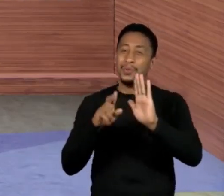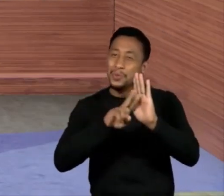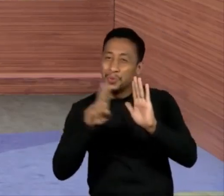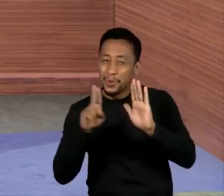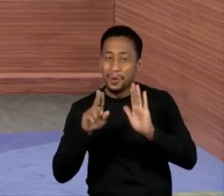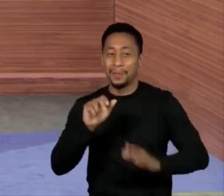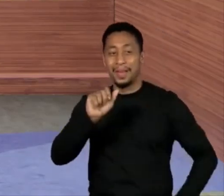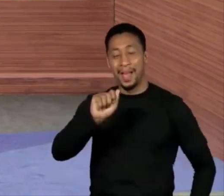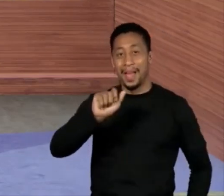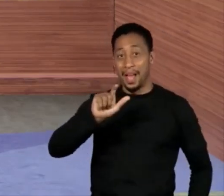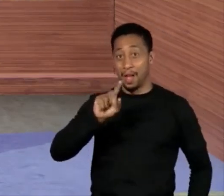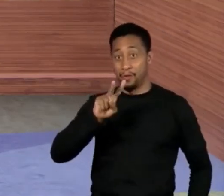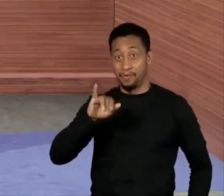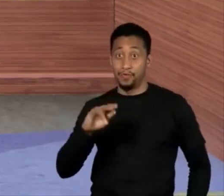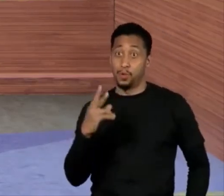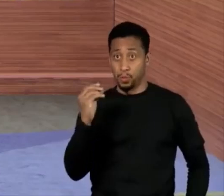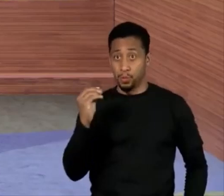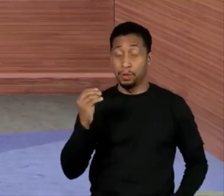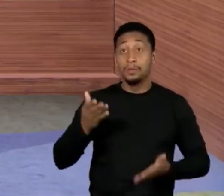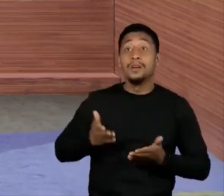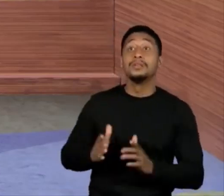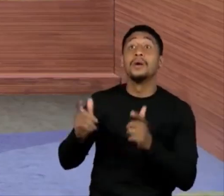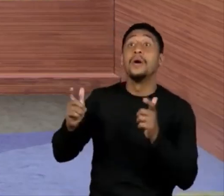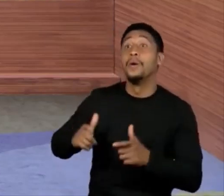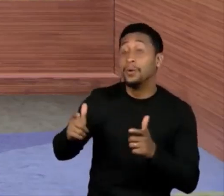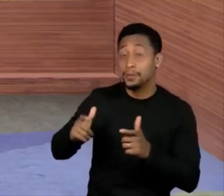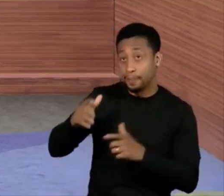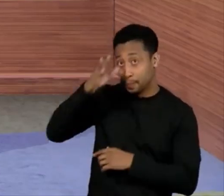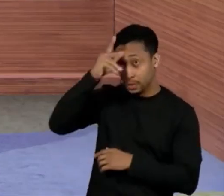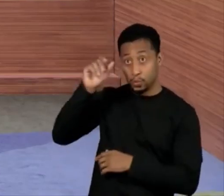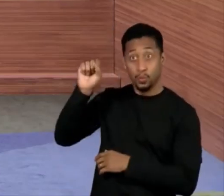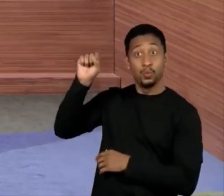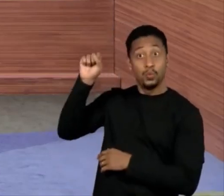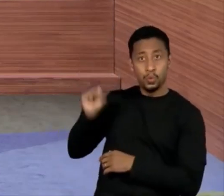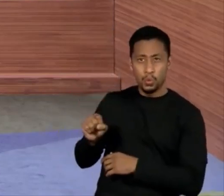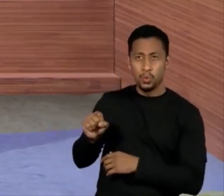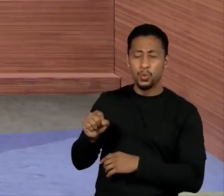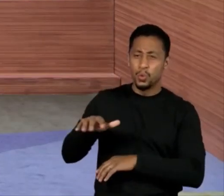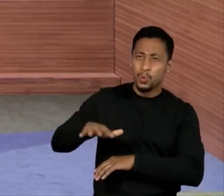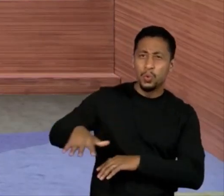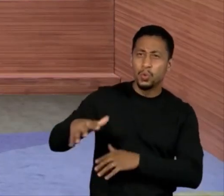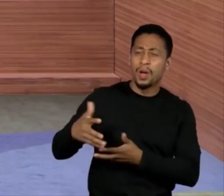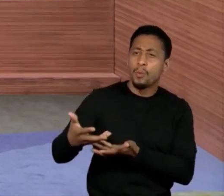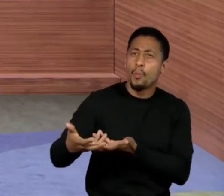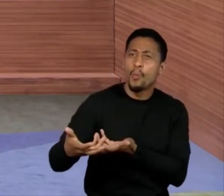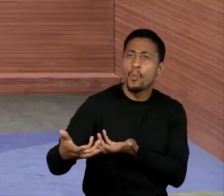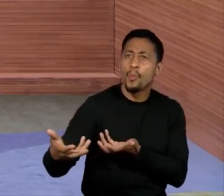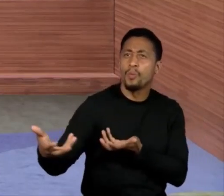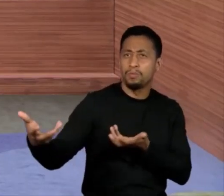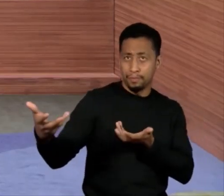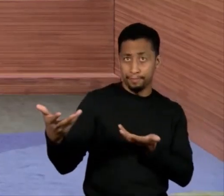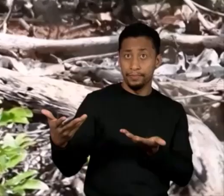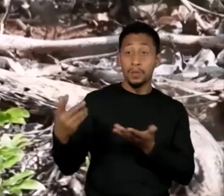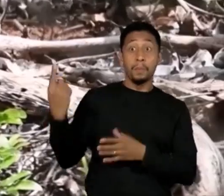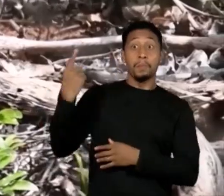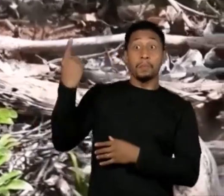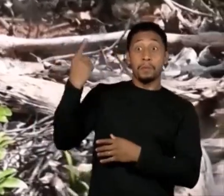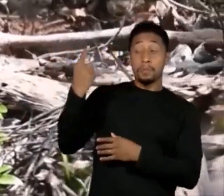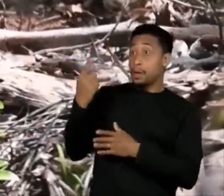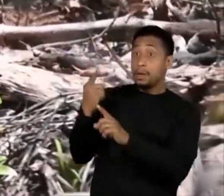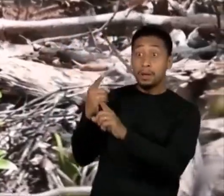nasceu no cerrado do Mato Grosso do Sul, mesma região onde foi encontrado o primeiro animal albino da espécie.